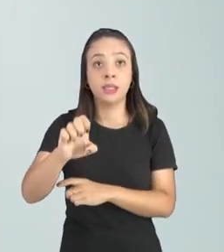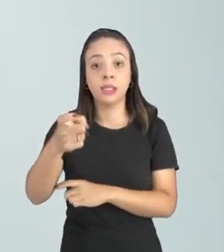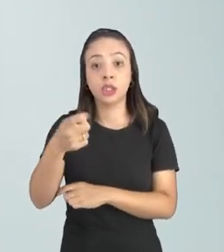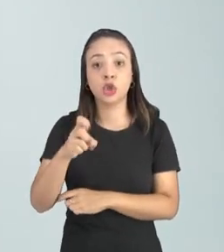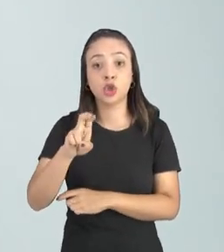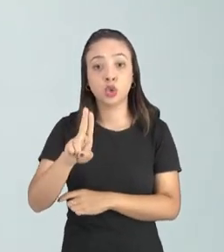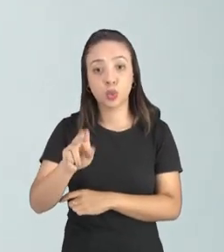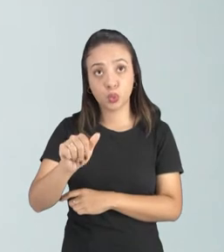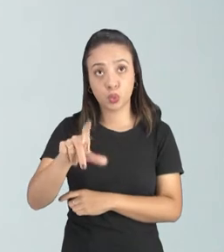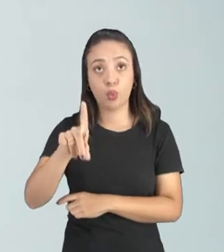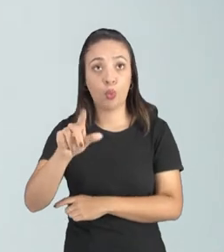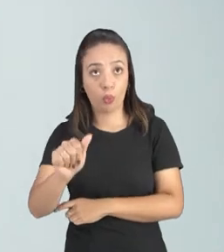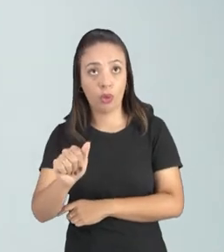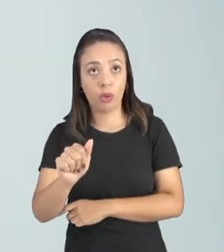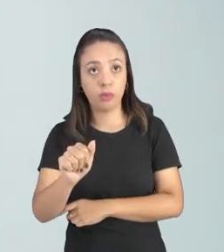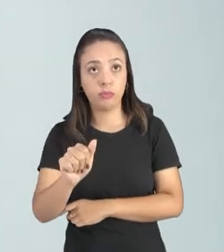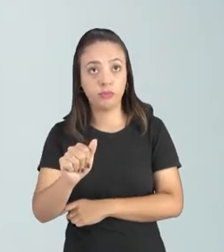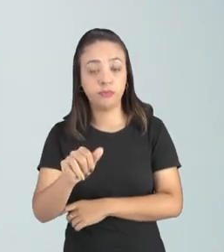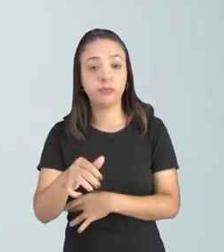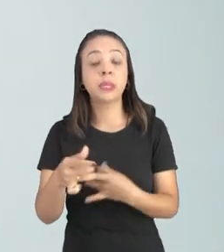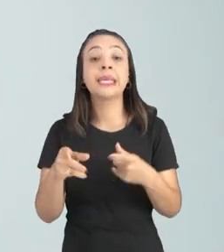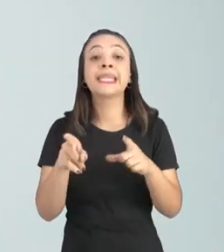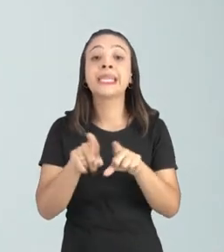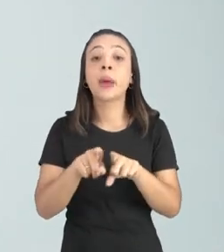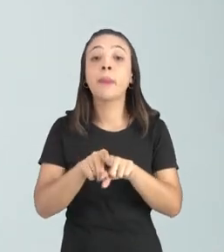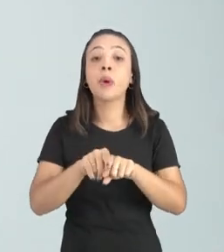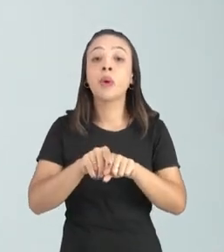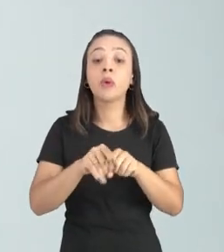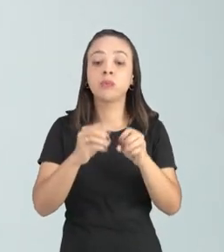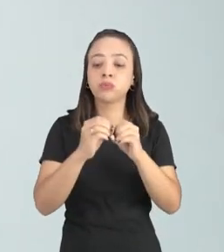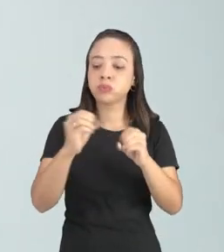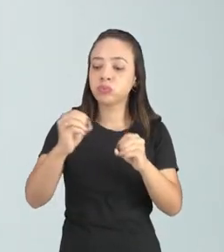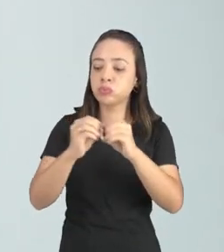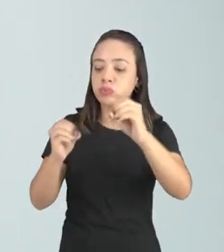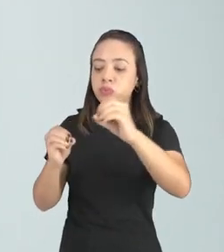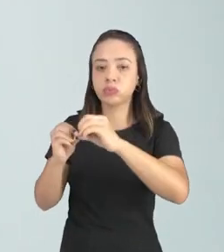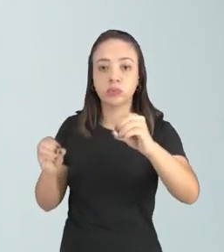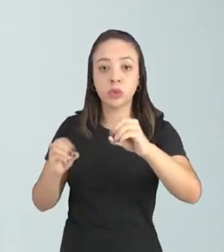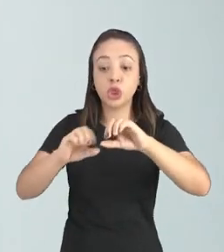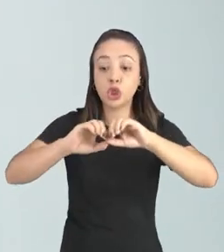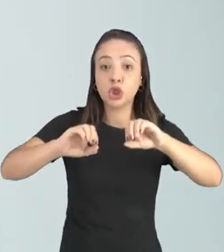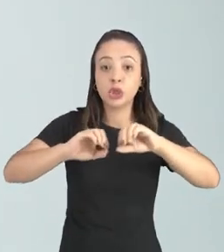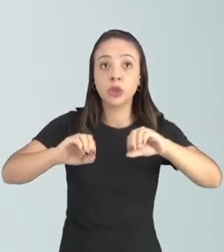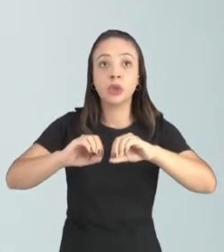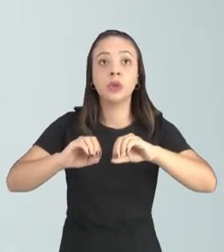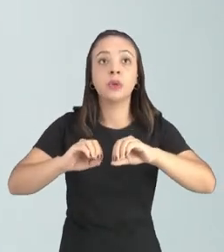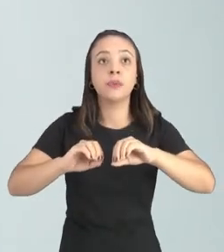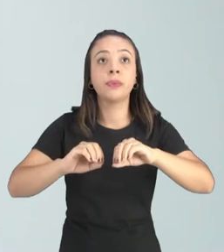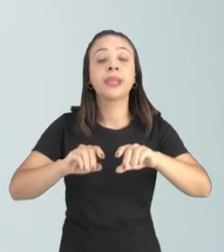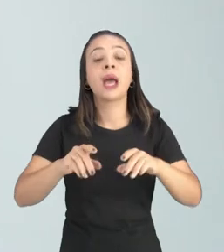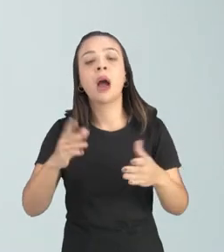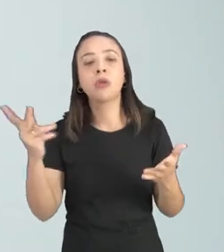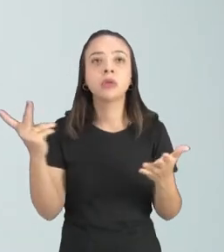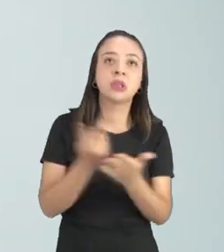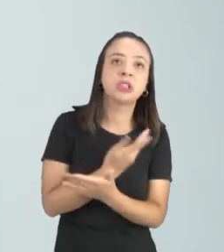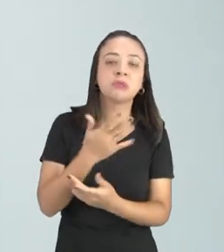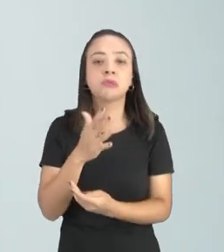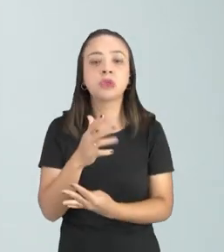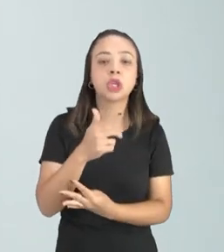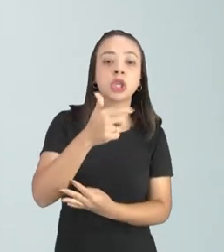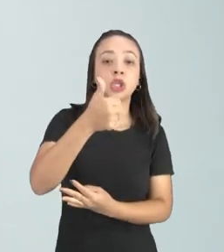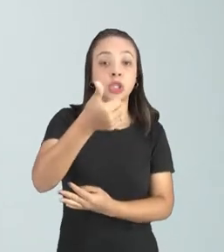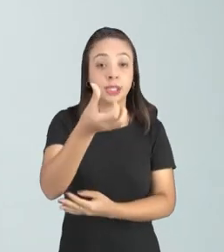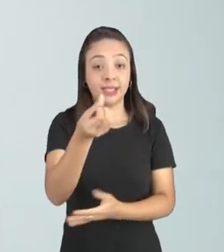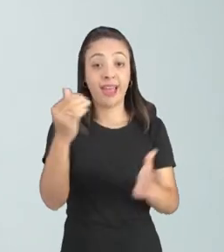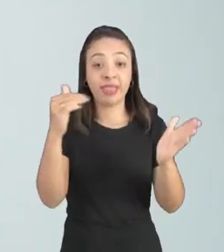outro indivíduo outro indivíduo e ele vai se dividir nessa reprodução acontece entre 16 a 20 horas ele consegue